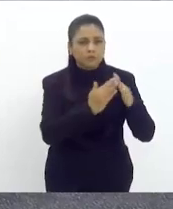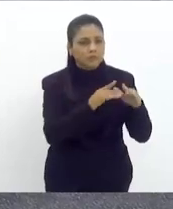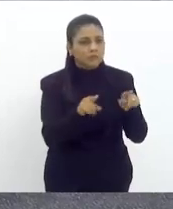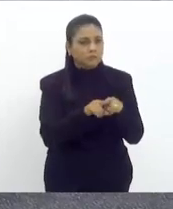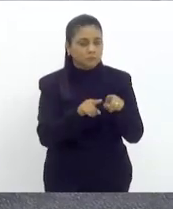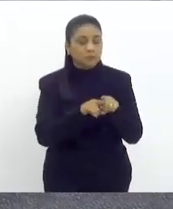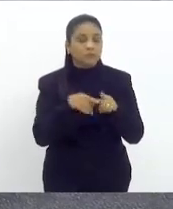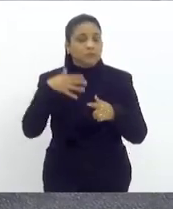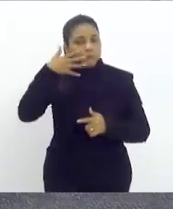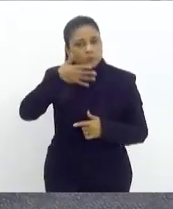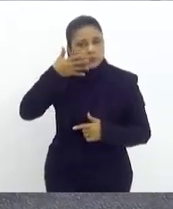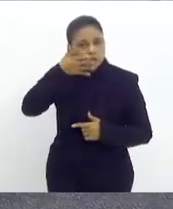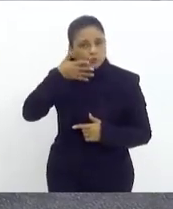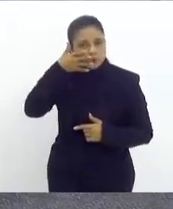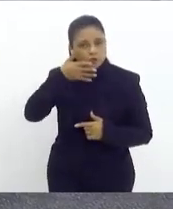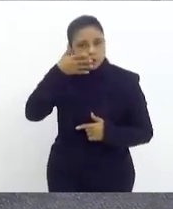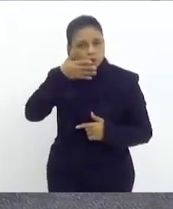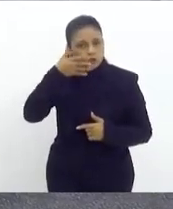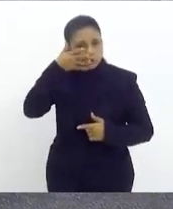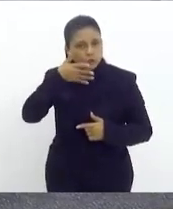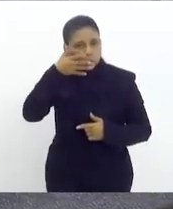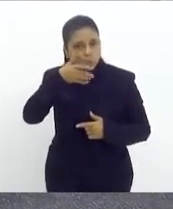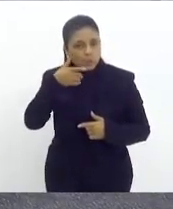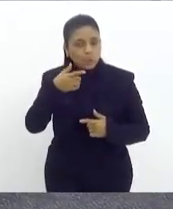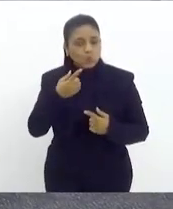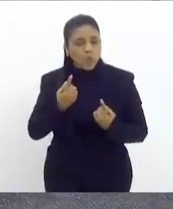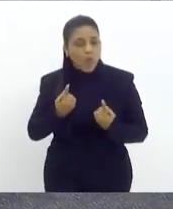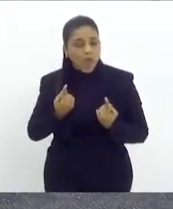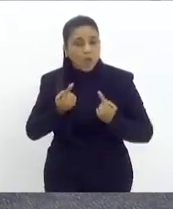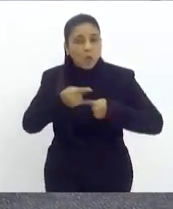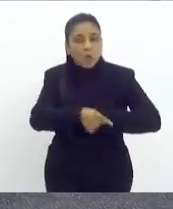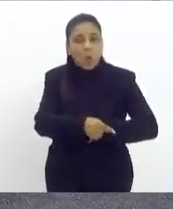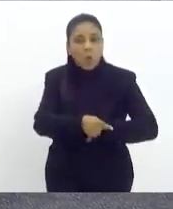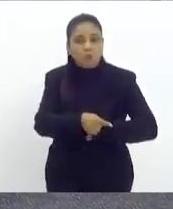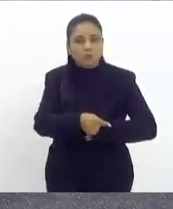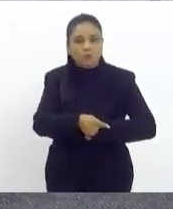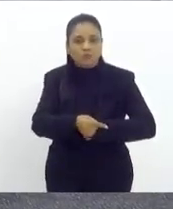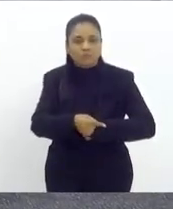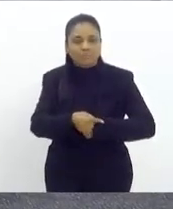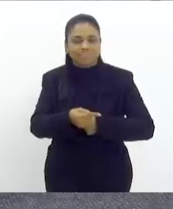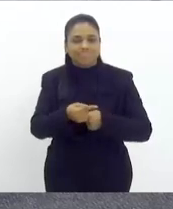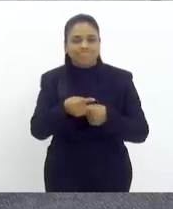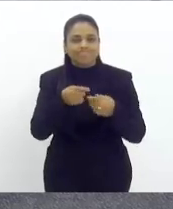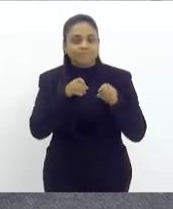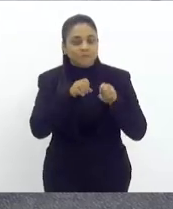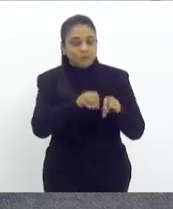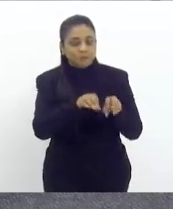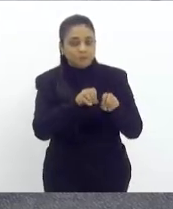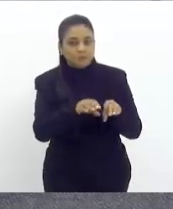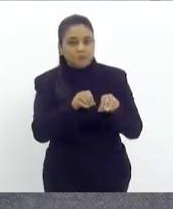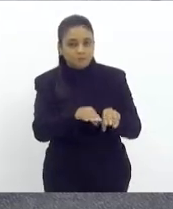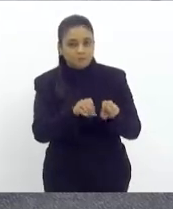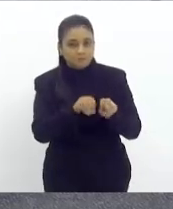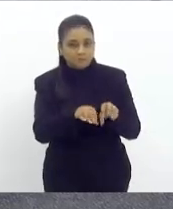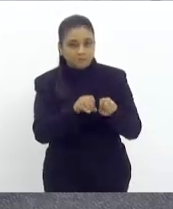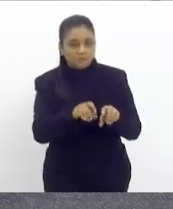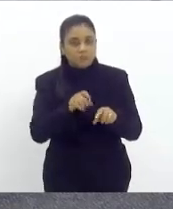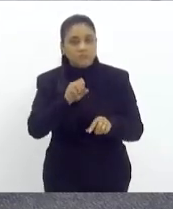conservador muitas vezes é contra a educação sexual nas escolas, alegando que isso seria algo